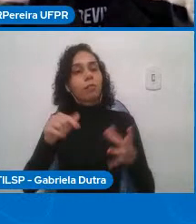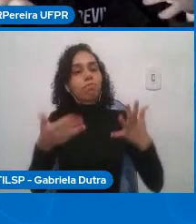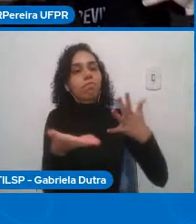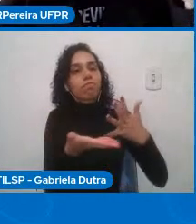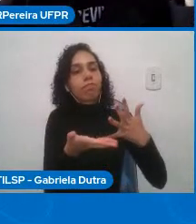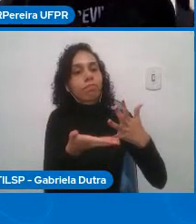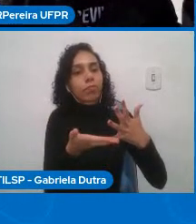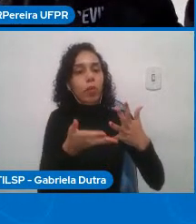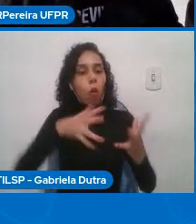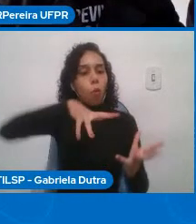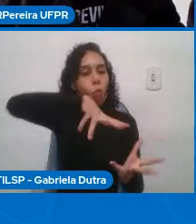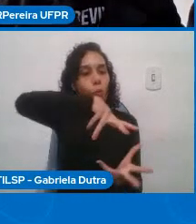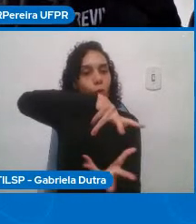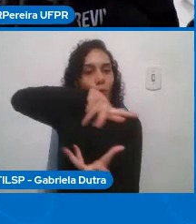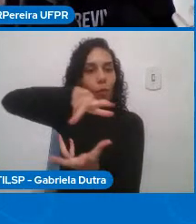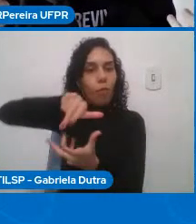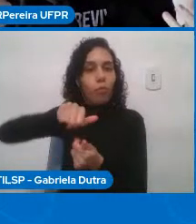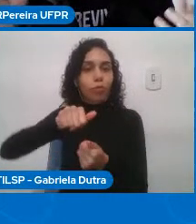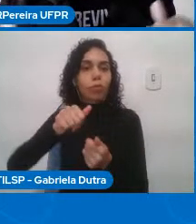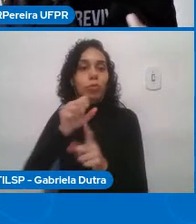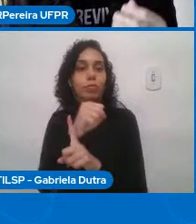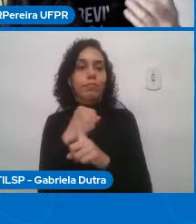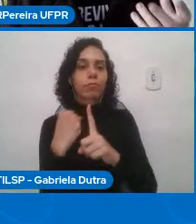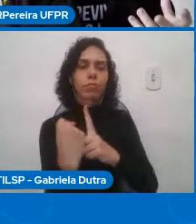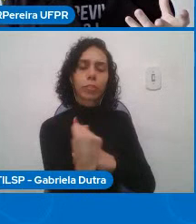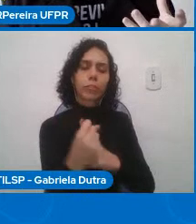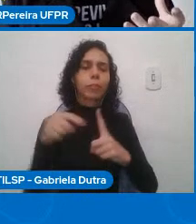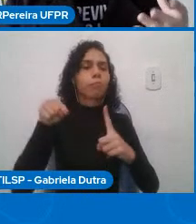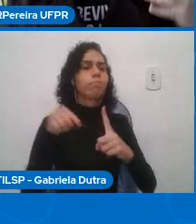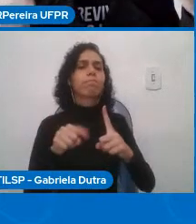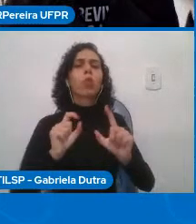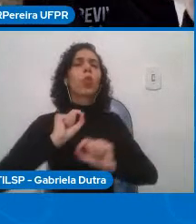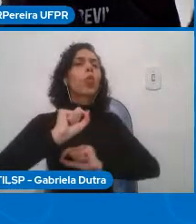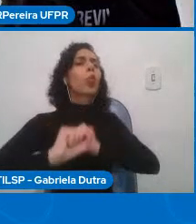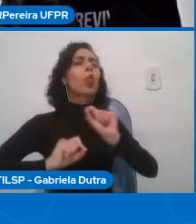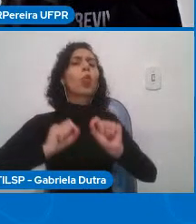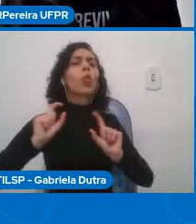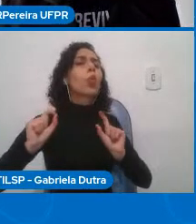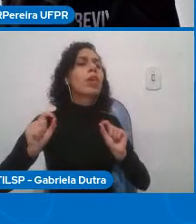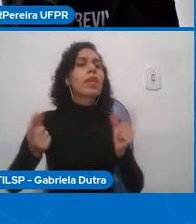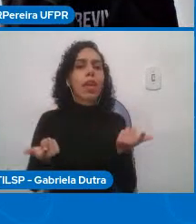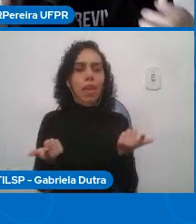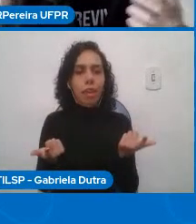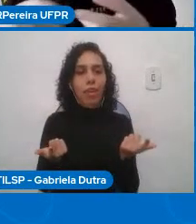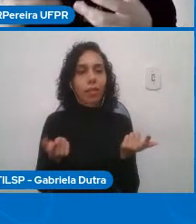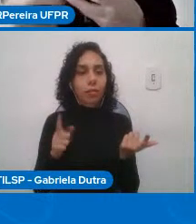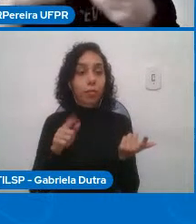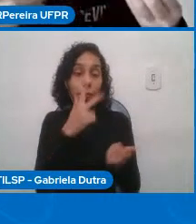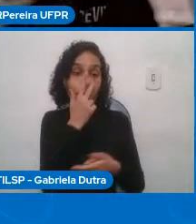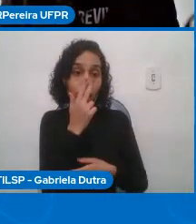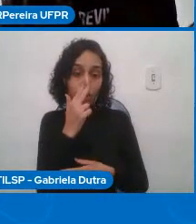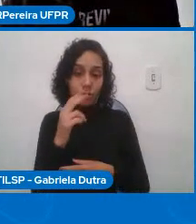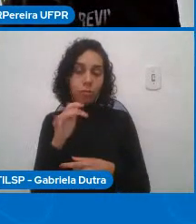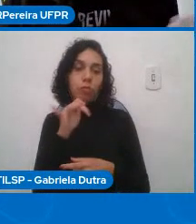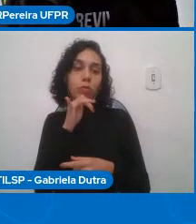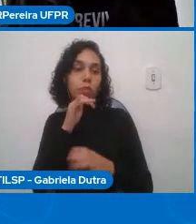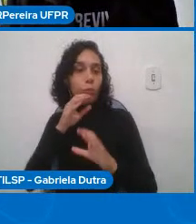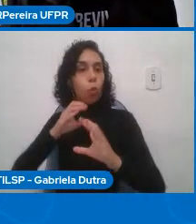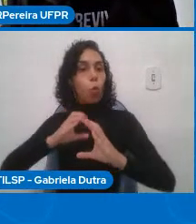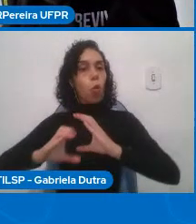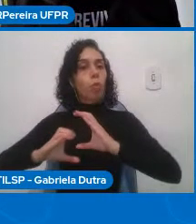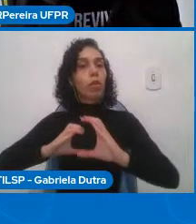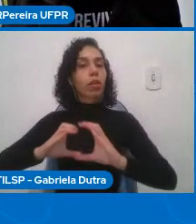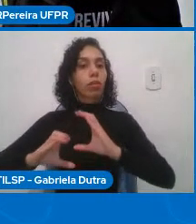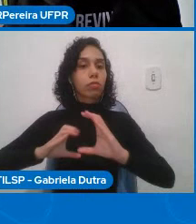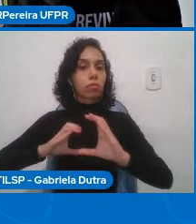social é para ser onde você onde ocorrem os efeitos da comunicação os efeitos de uma